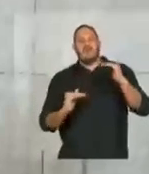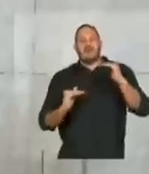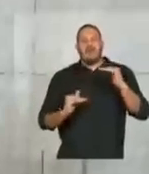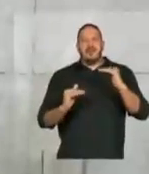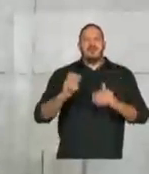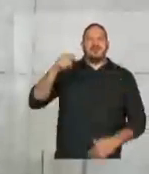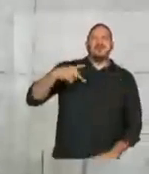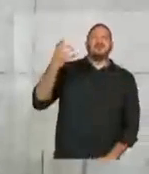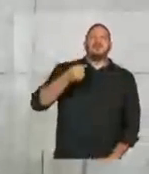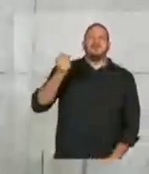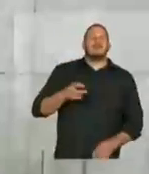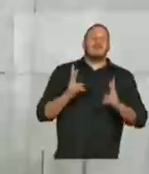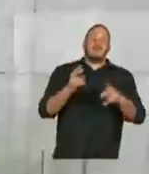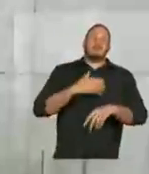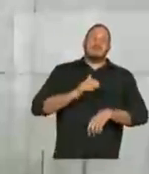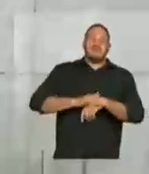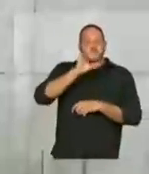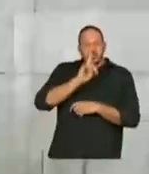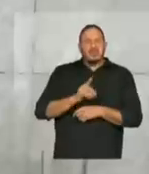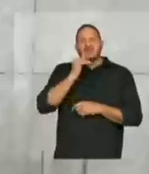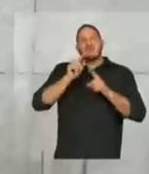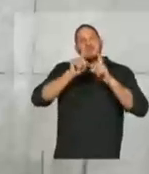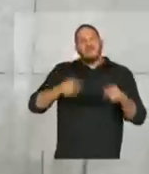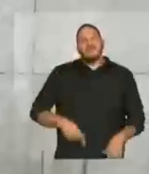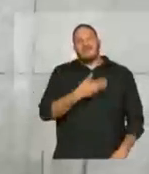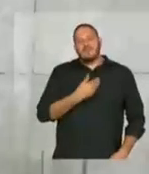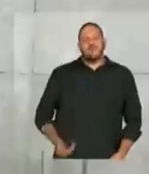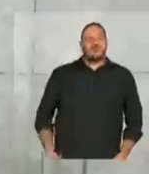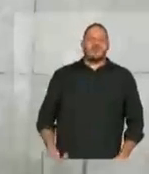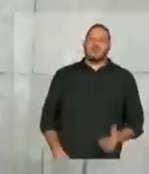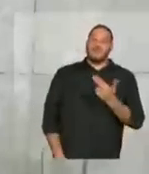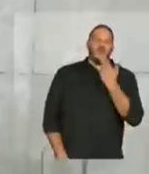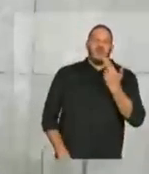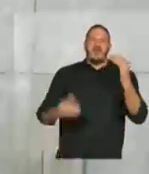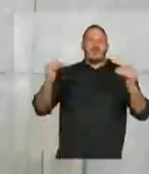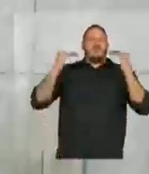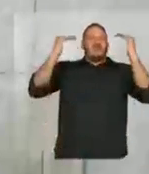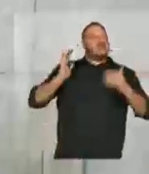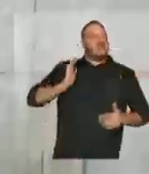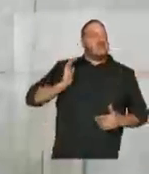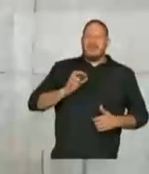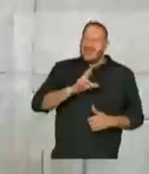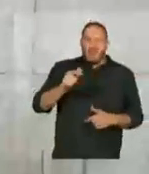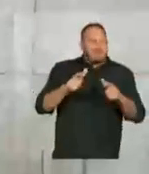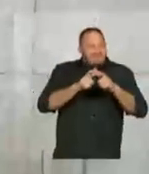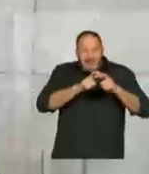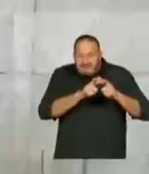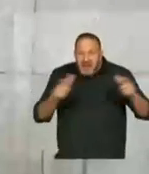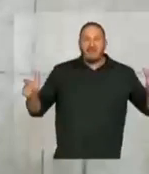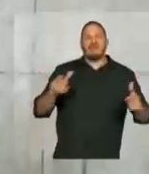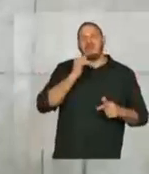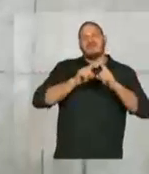preservando o direito do funcionário público. Não é da elite do funcionalismo. É da grande massa de